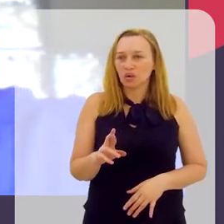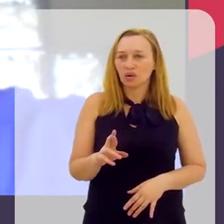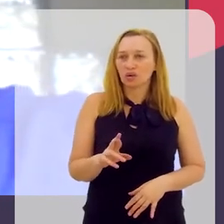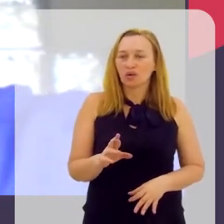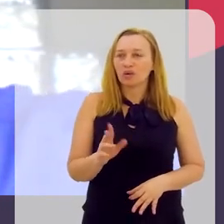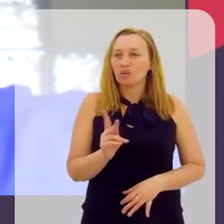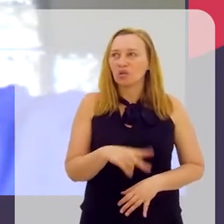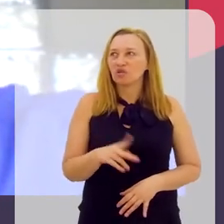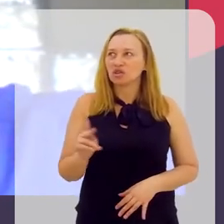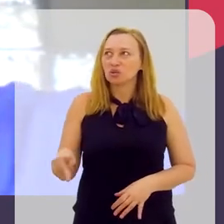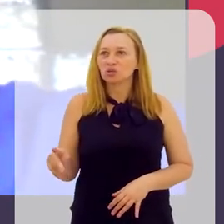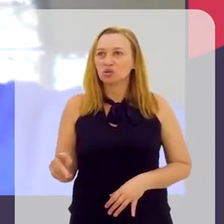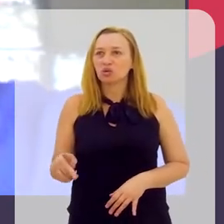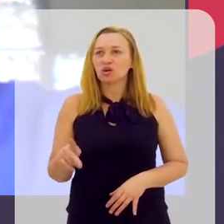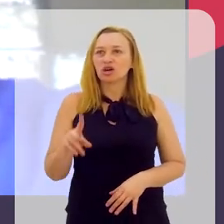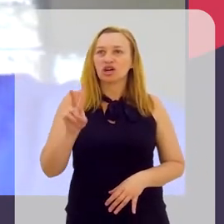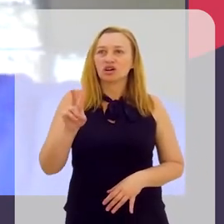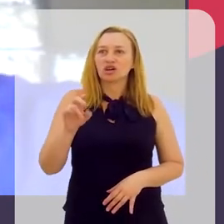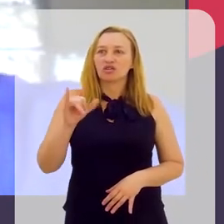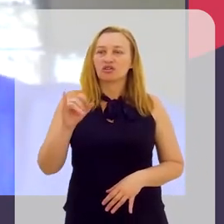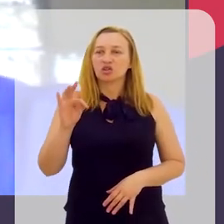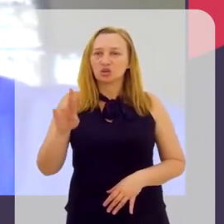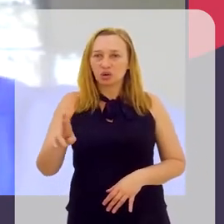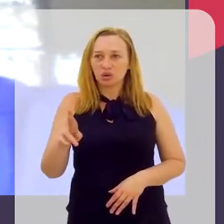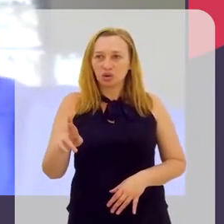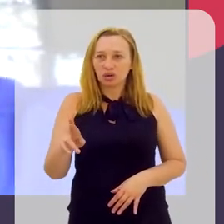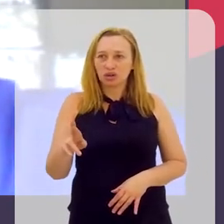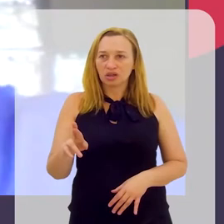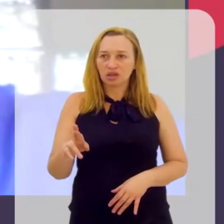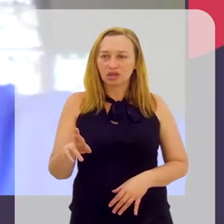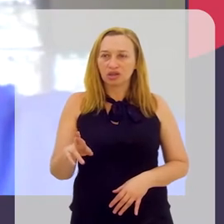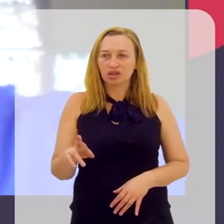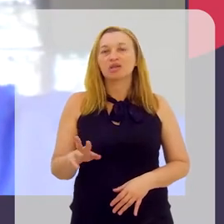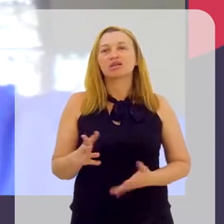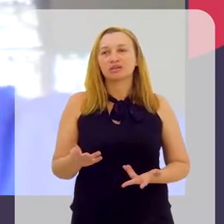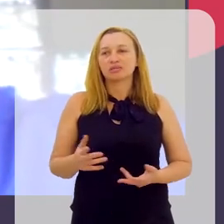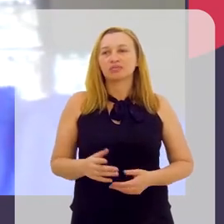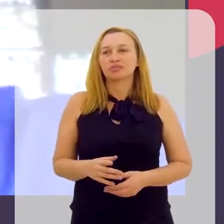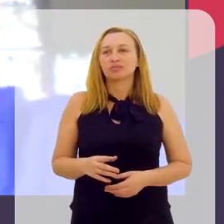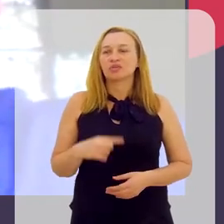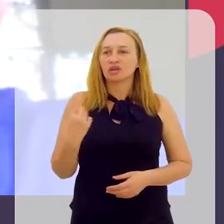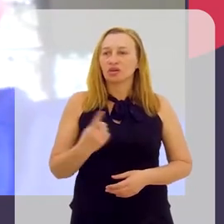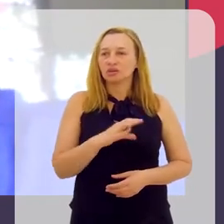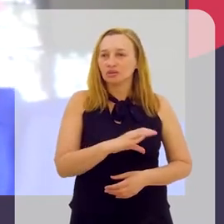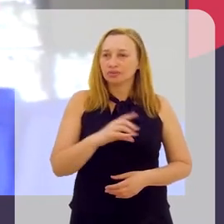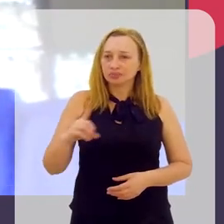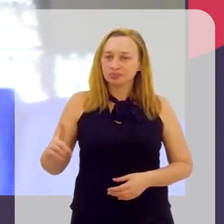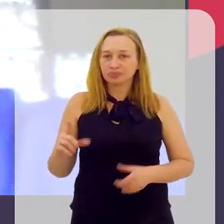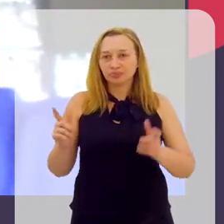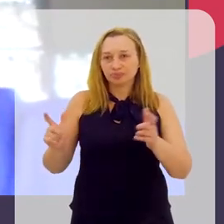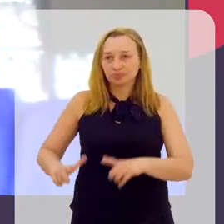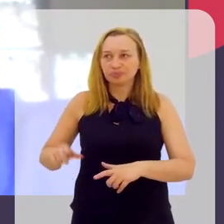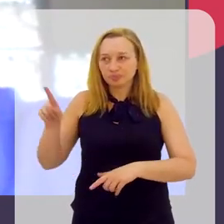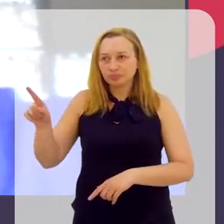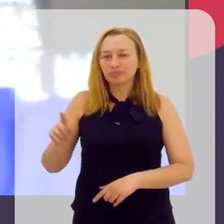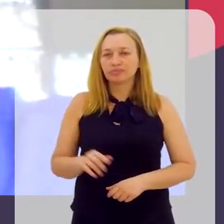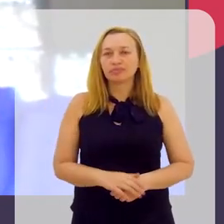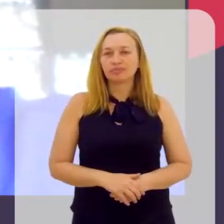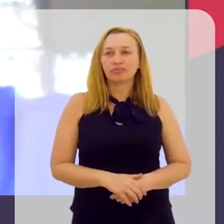através do professor Vitor Martins, Quintana Flores, da UENF, que é o nosso coordenador local,